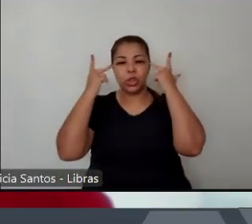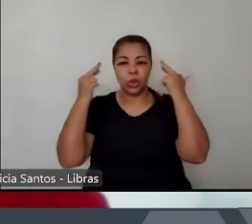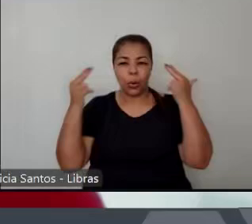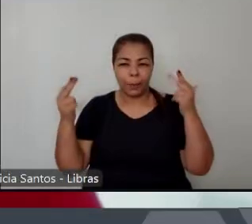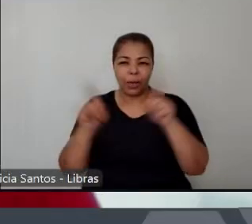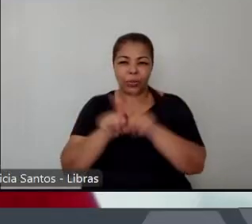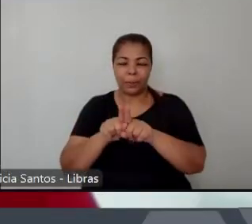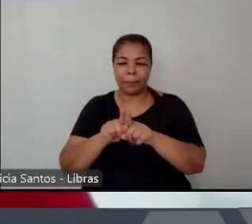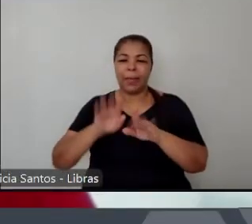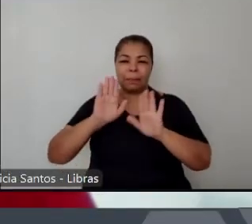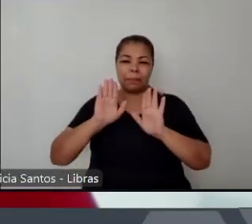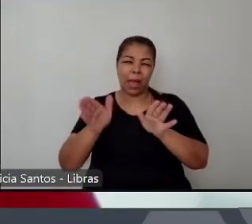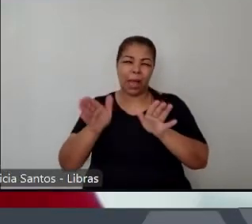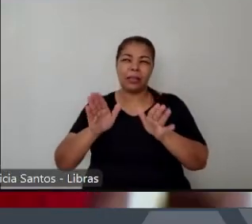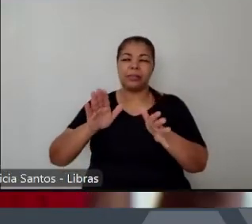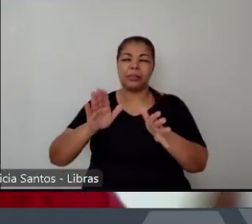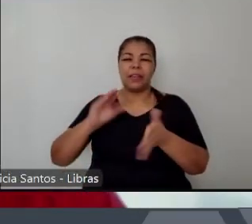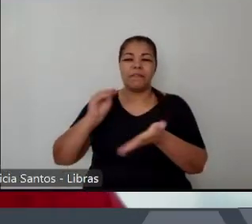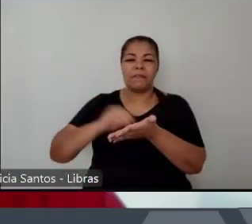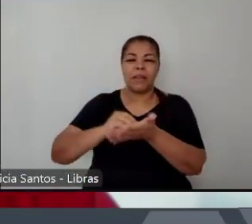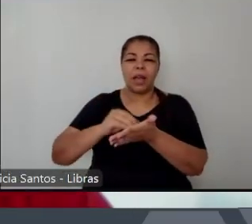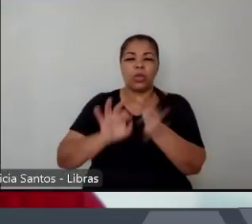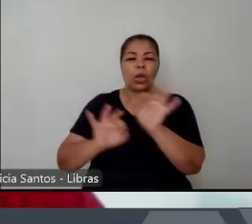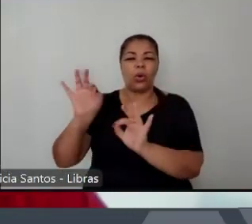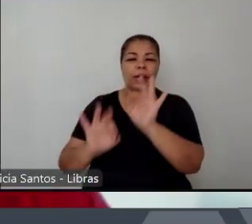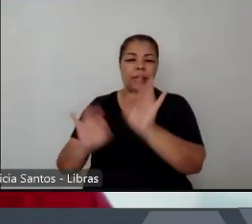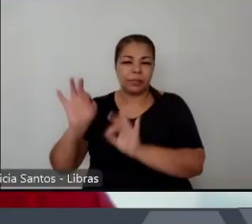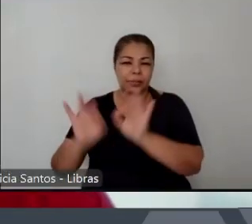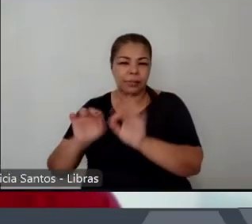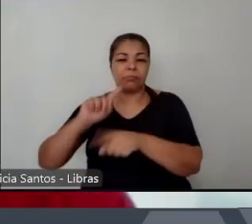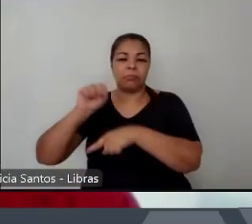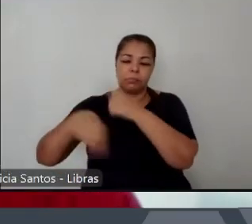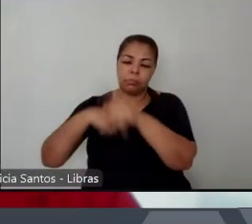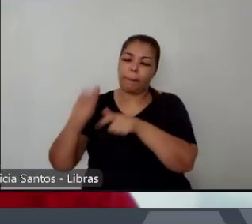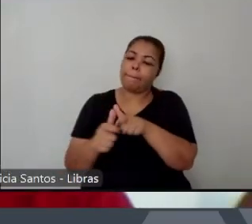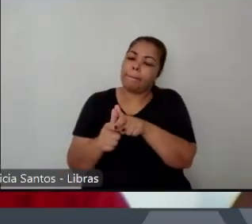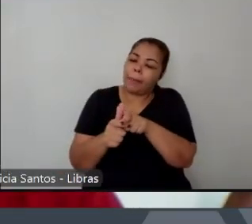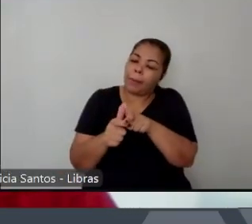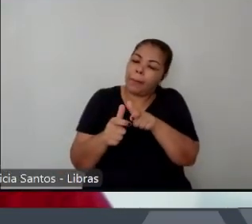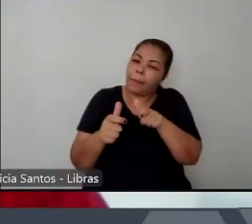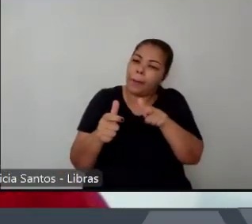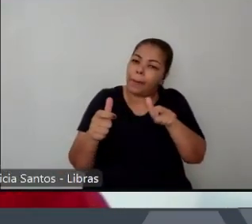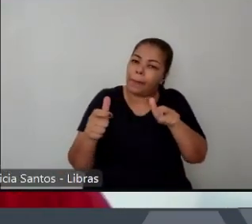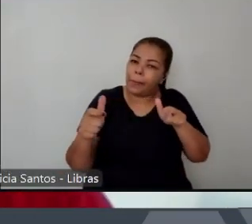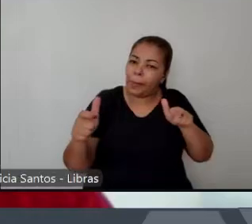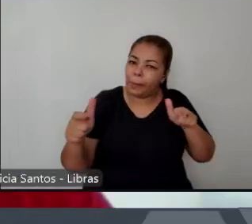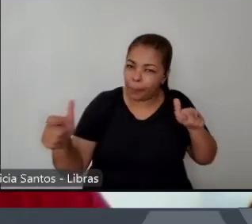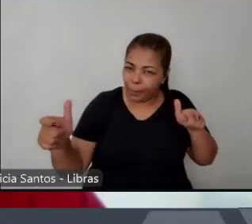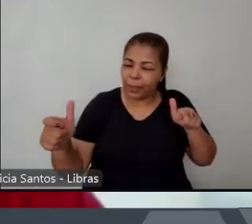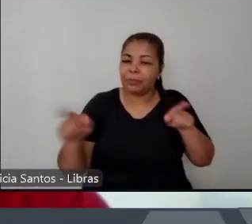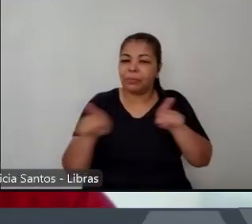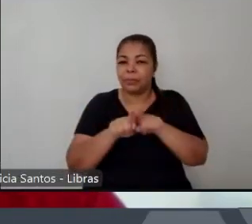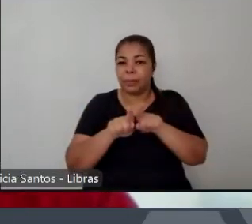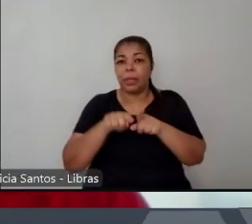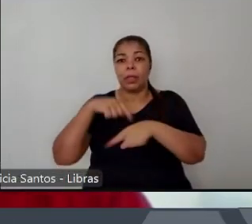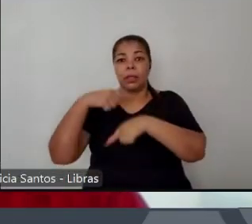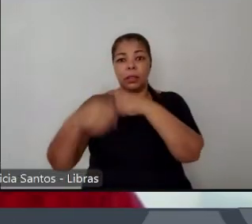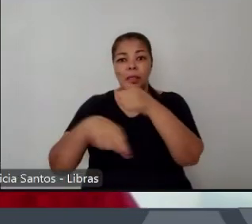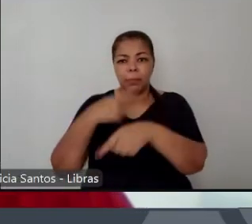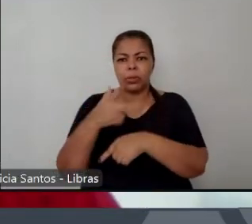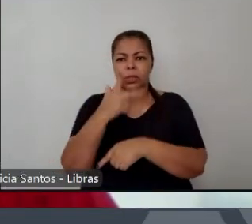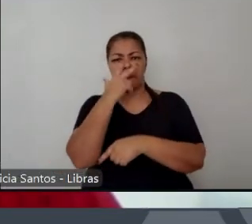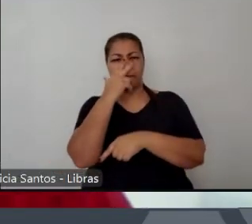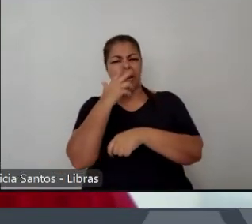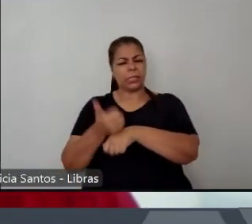desorganizado com o passar do tempo essa cena criminal vai ter uma capacidade de gestão para potencializar os